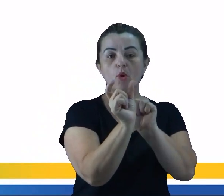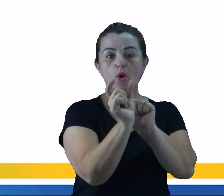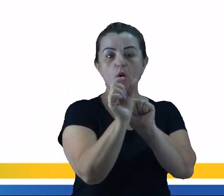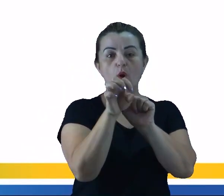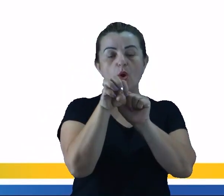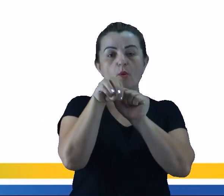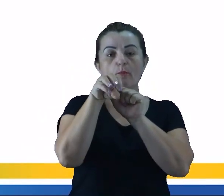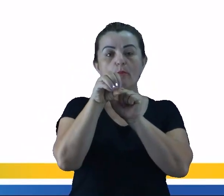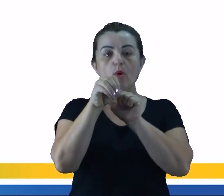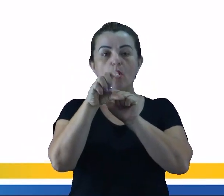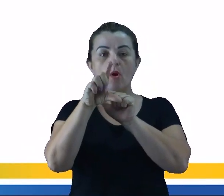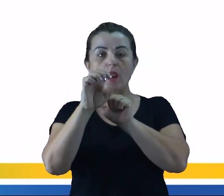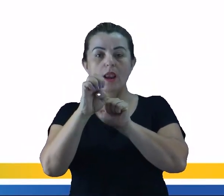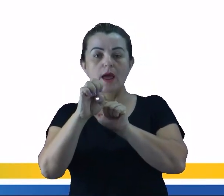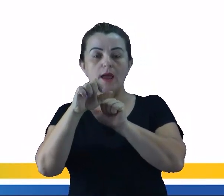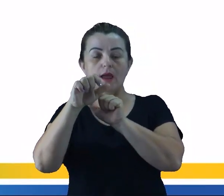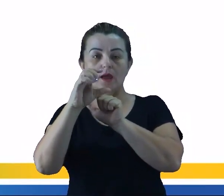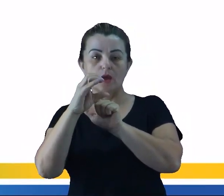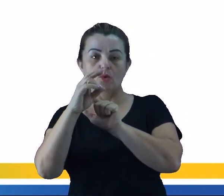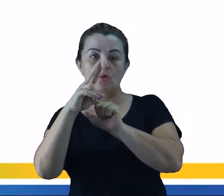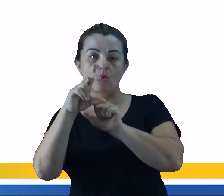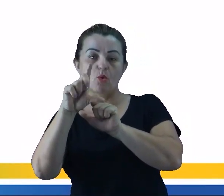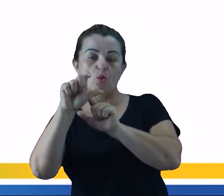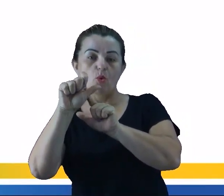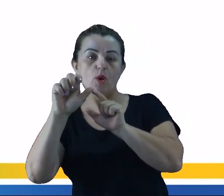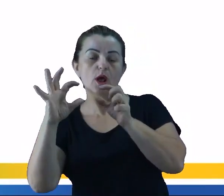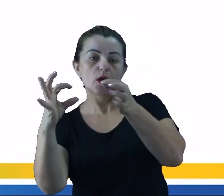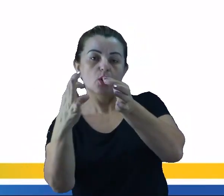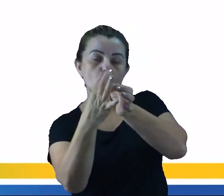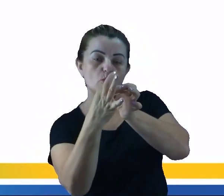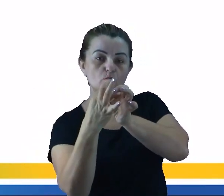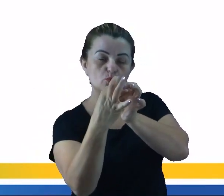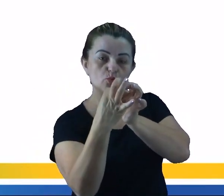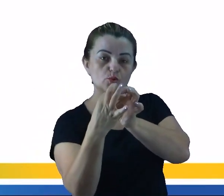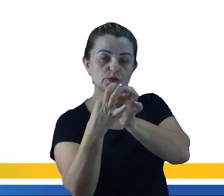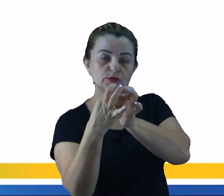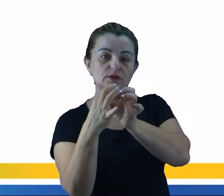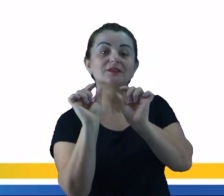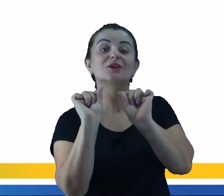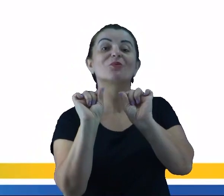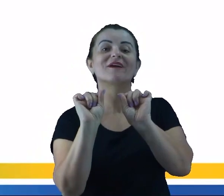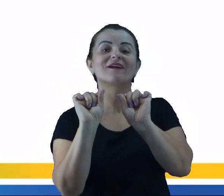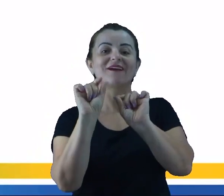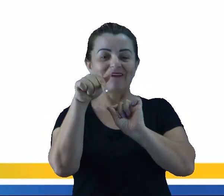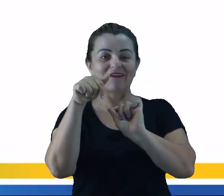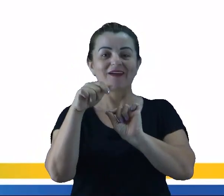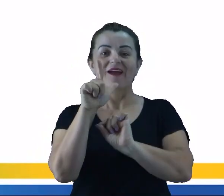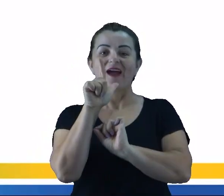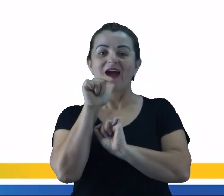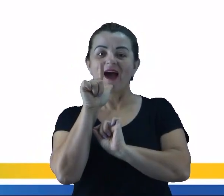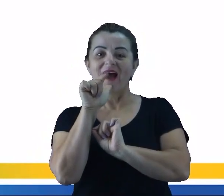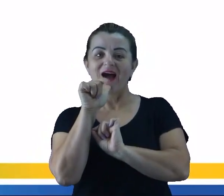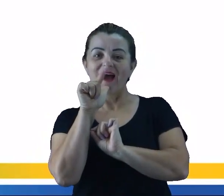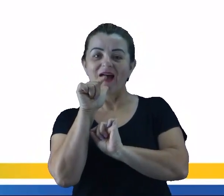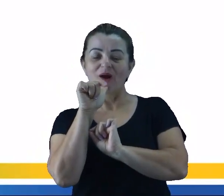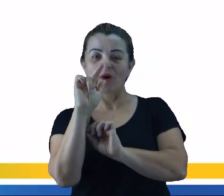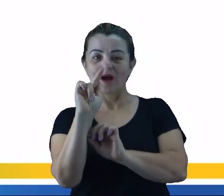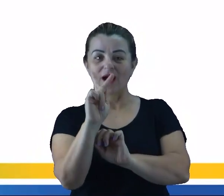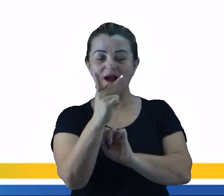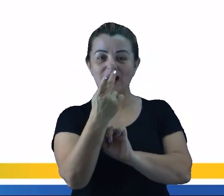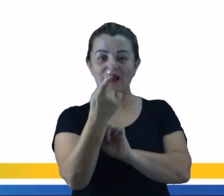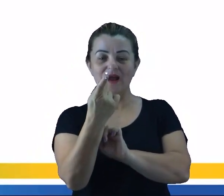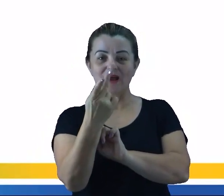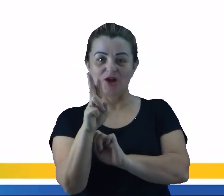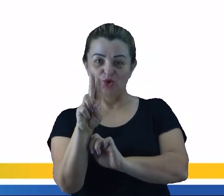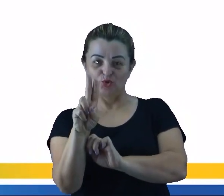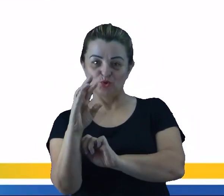moléculas unidas, elas vão formar a substância água, mais conhecida também como H2O. Então essa